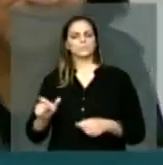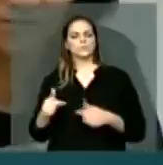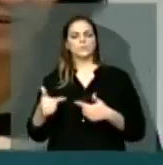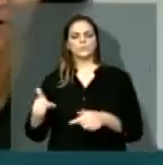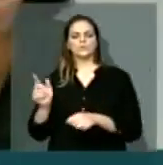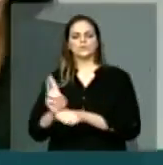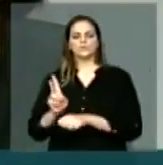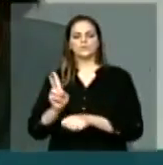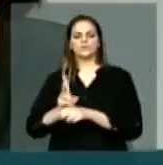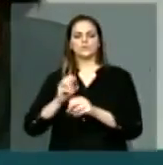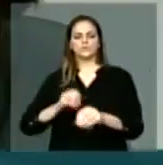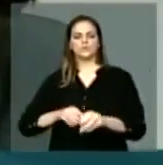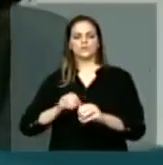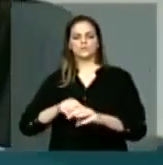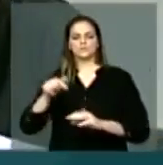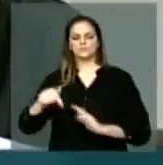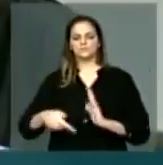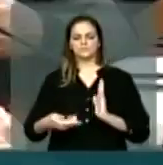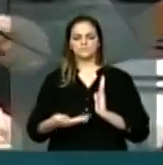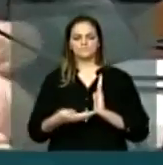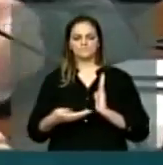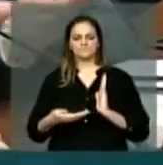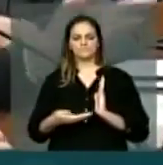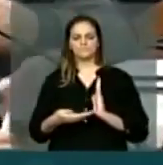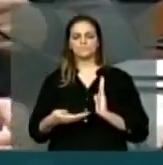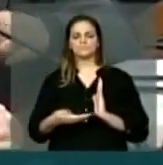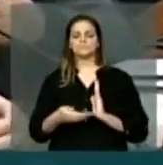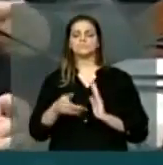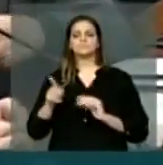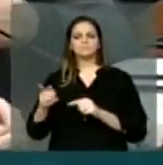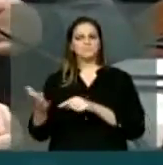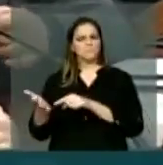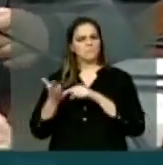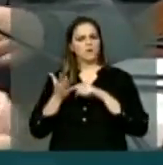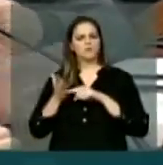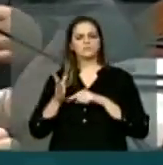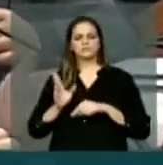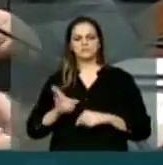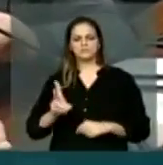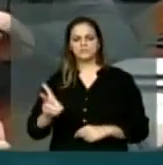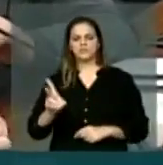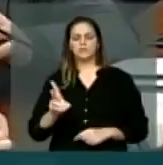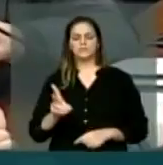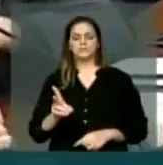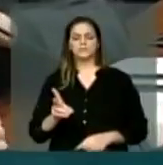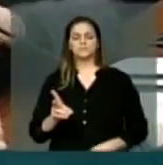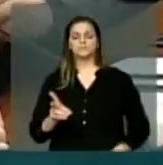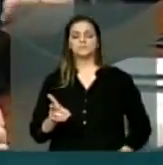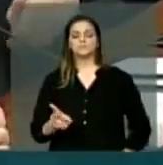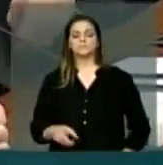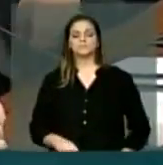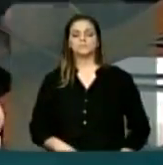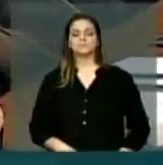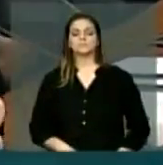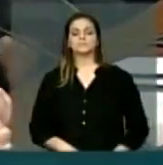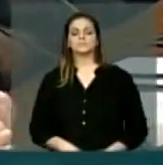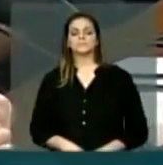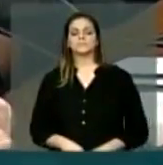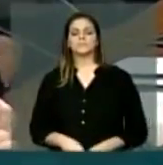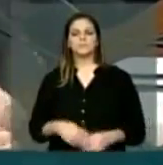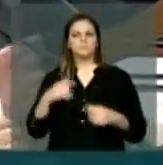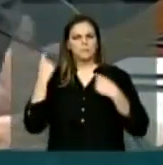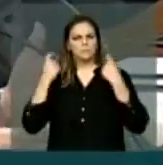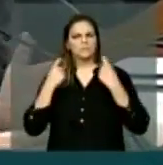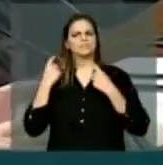nosso parlamento e que tem demonstrado, inclusive enquanto presidente dessa comissão, que foi uma preocupação muito